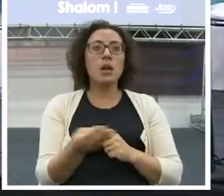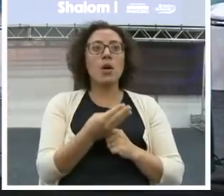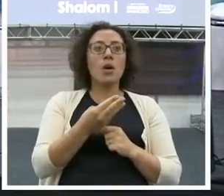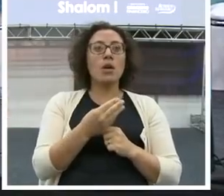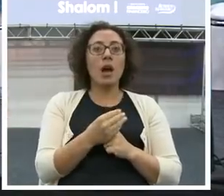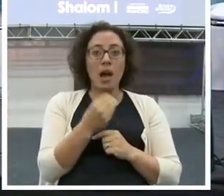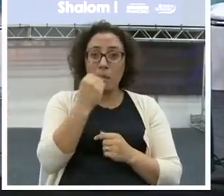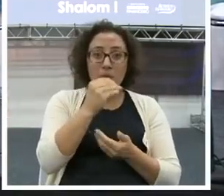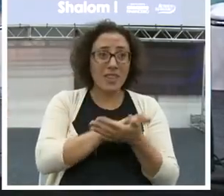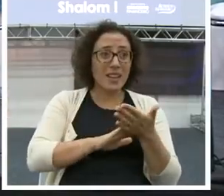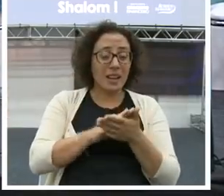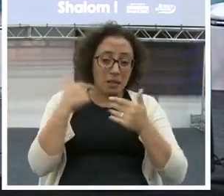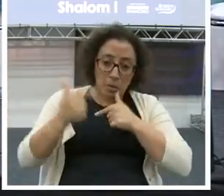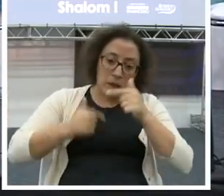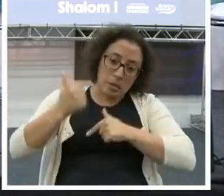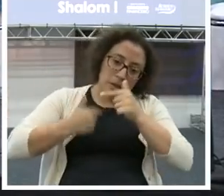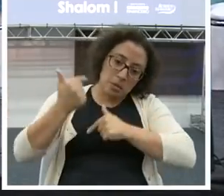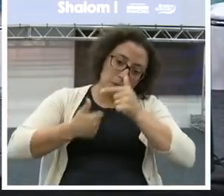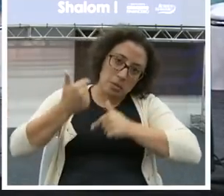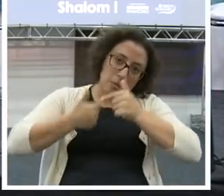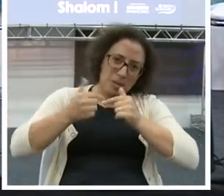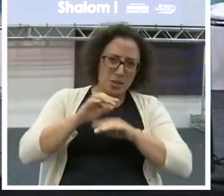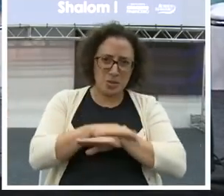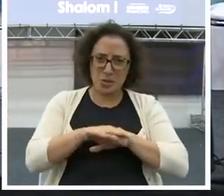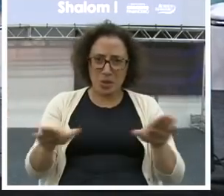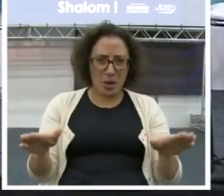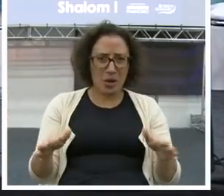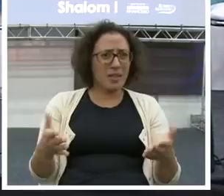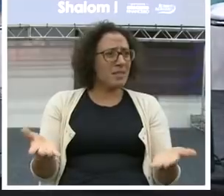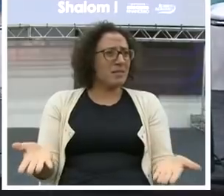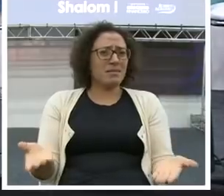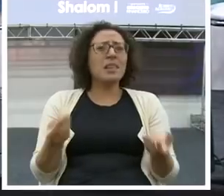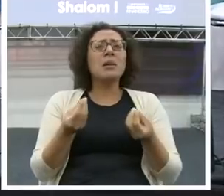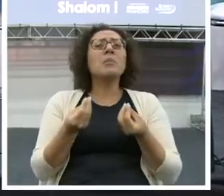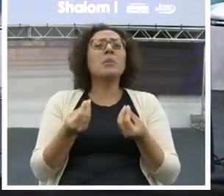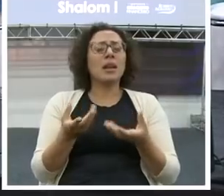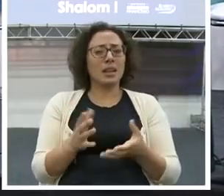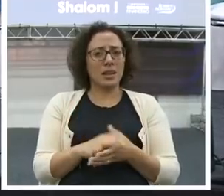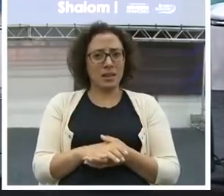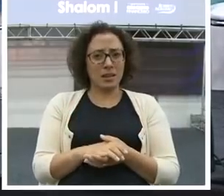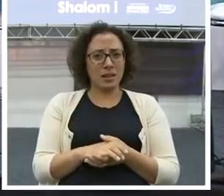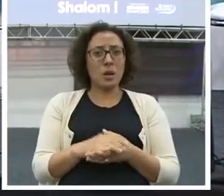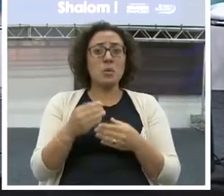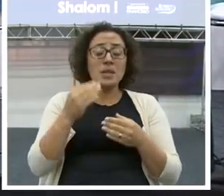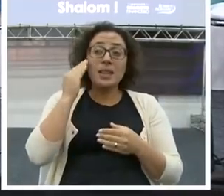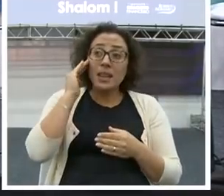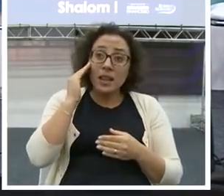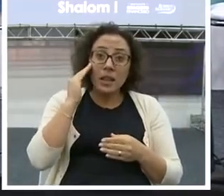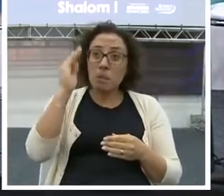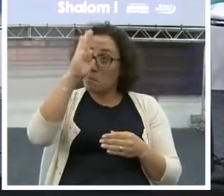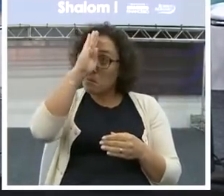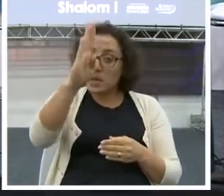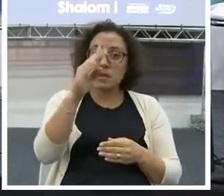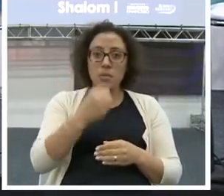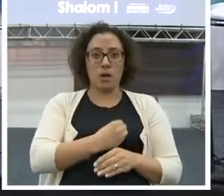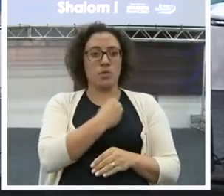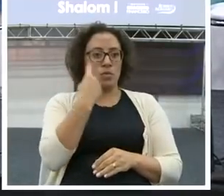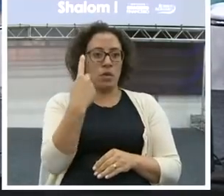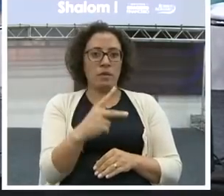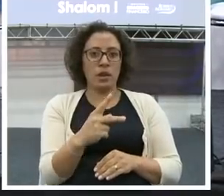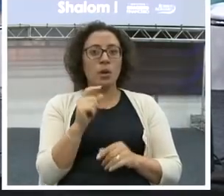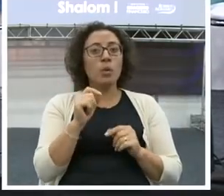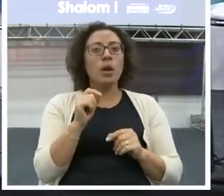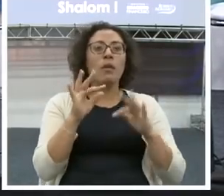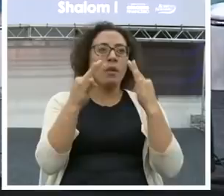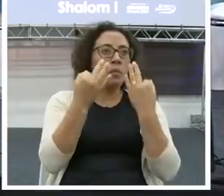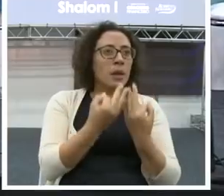a vida. E você só consegue fazer isso tendo uma cadeia de valores clara. E aí, você, seu dinheiro